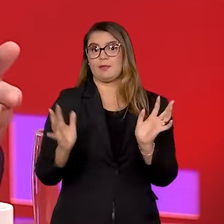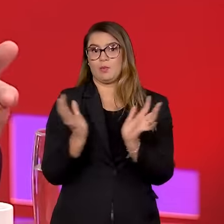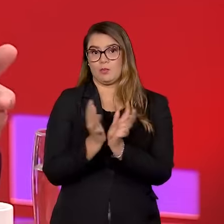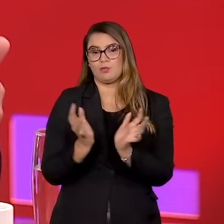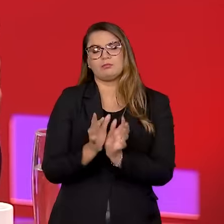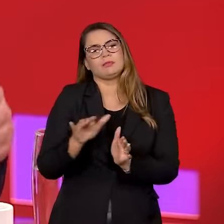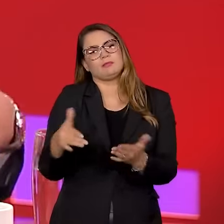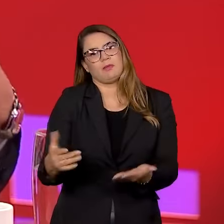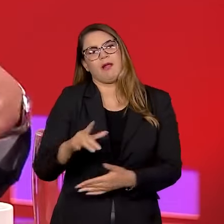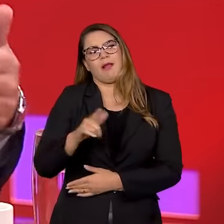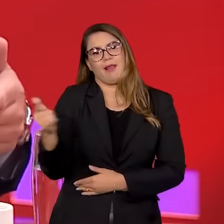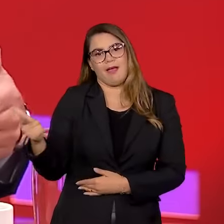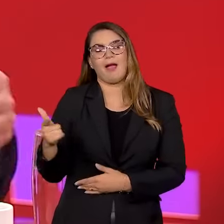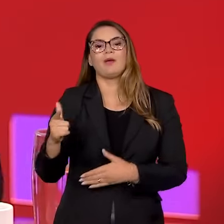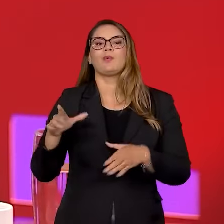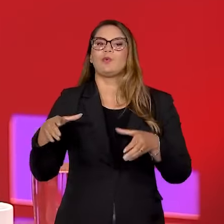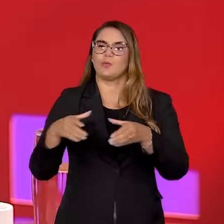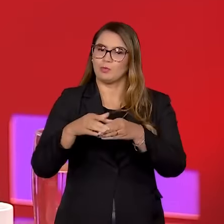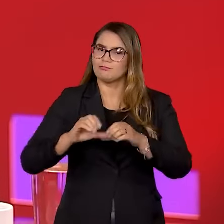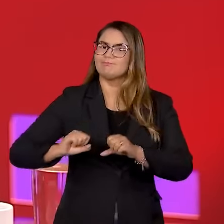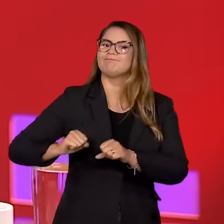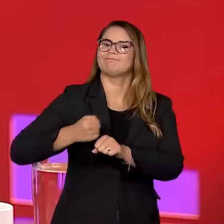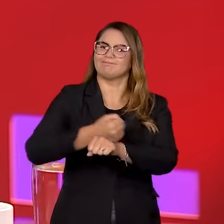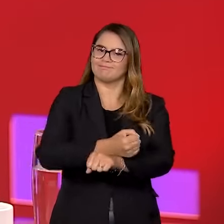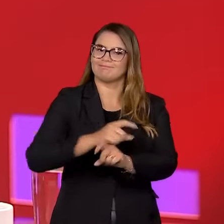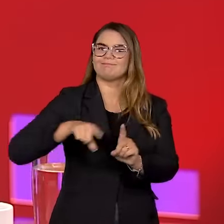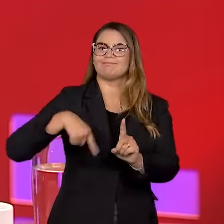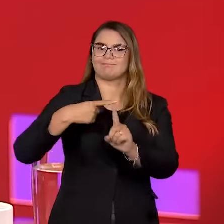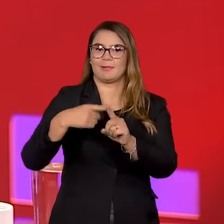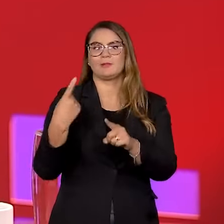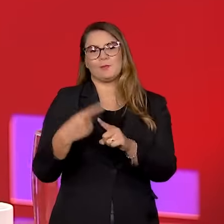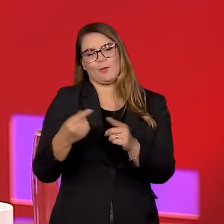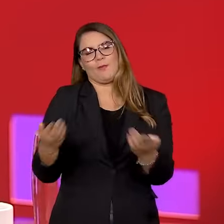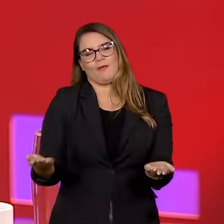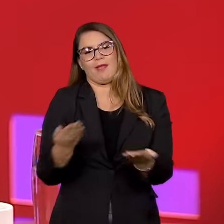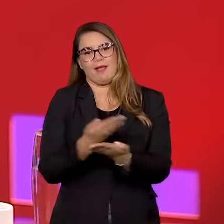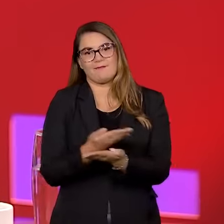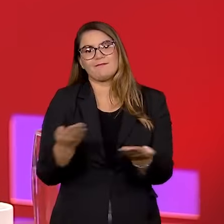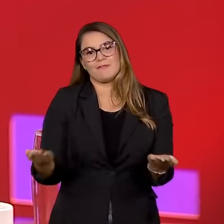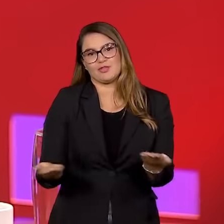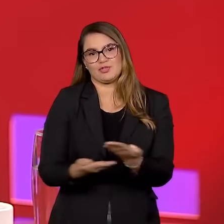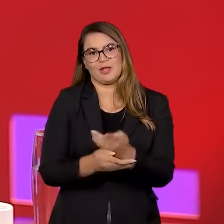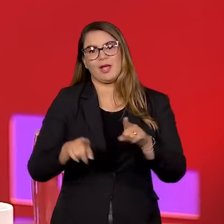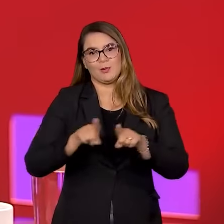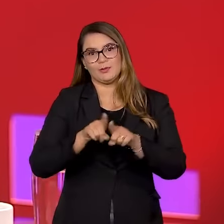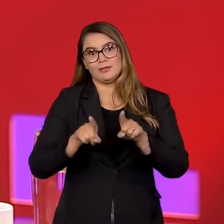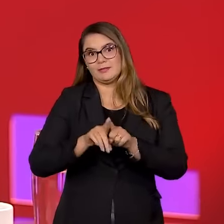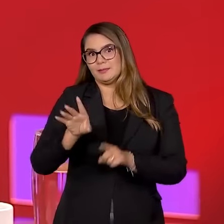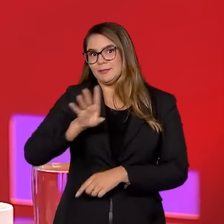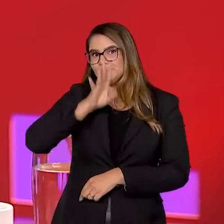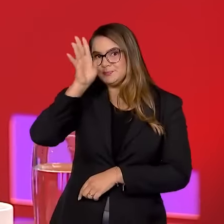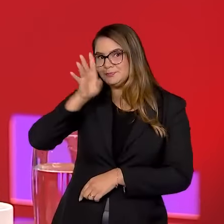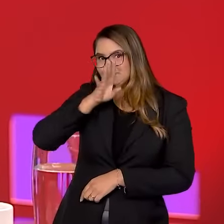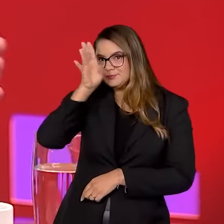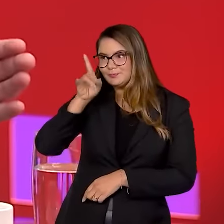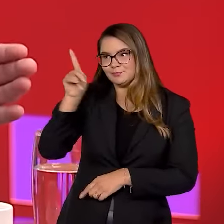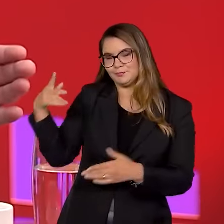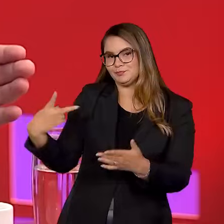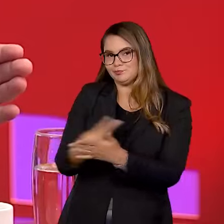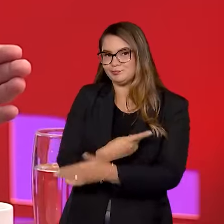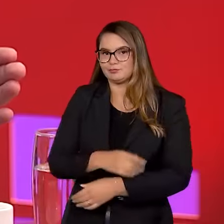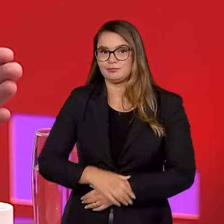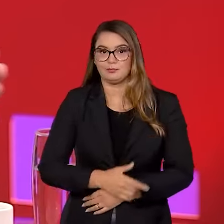E aí, evidentemente, esse grupo passou a se engajar mais por conta da Lava Jato e dos excessos, enfim, que ela cometeu, né? Então,